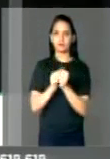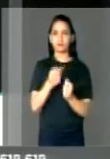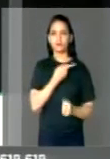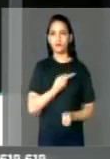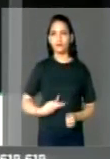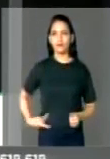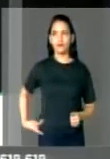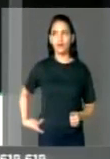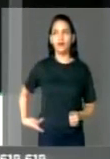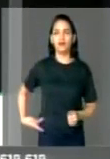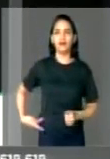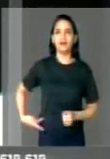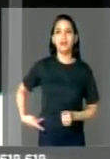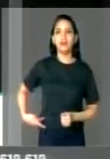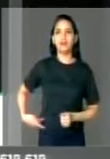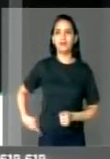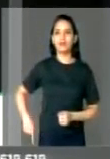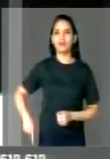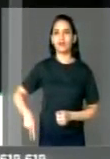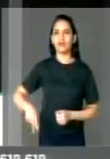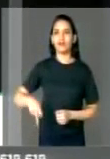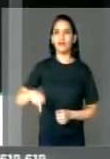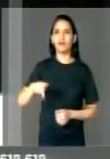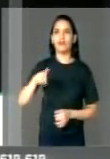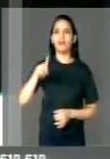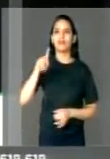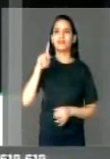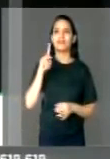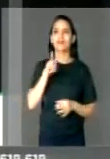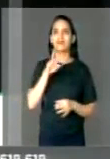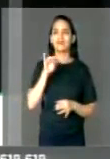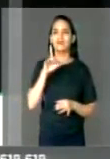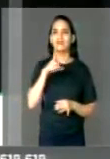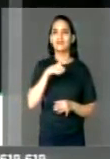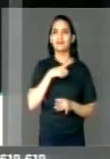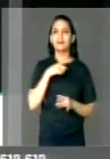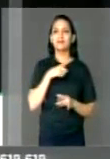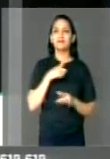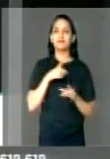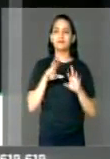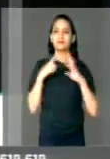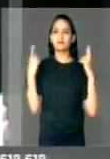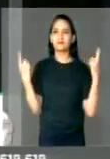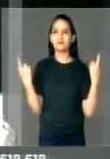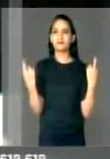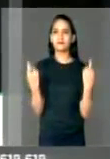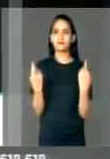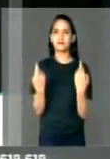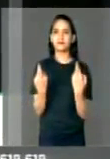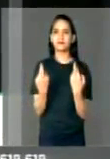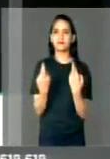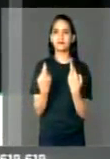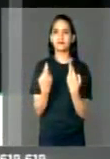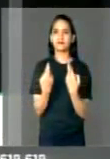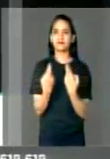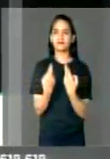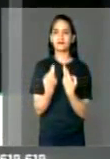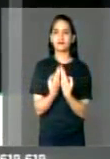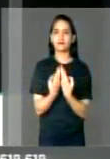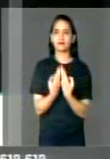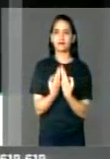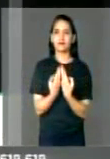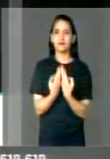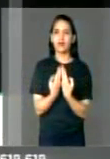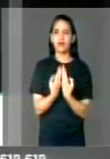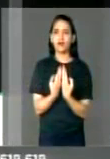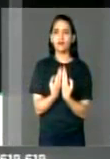Temer, estará apresentando a sessão no Palácio do